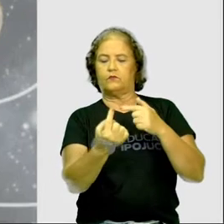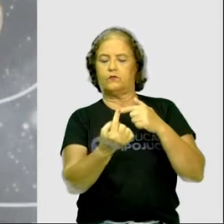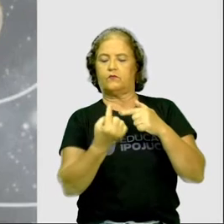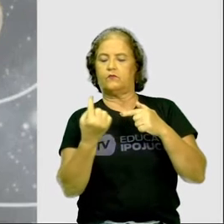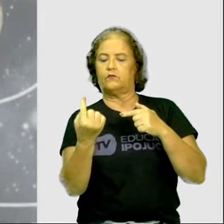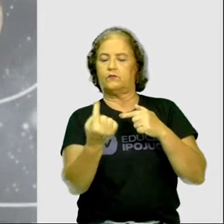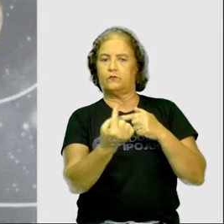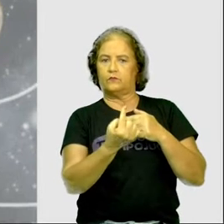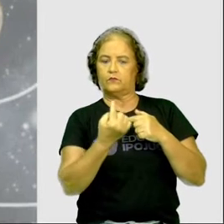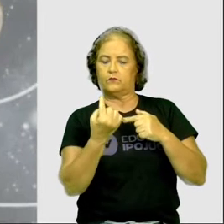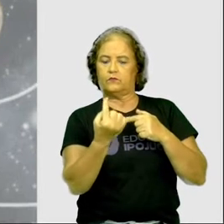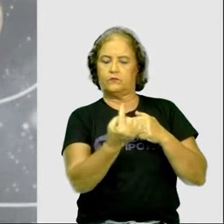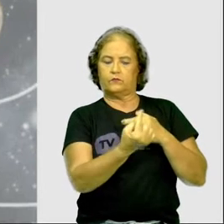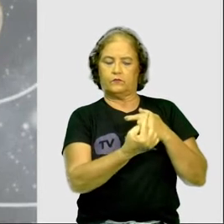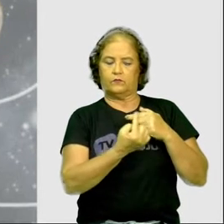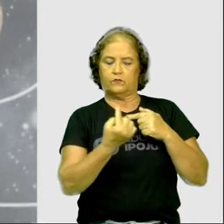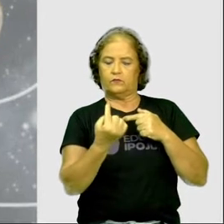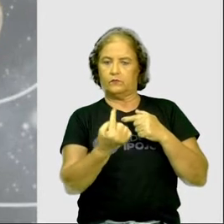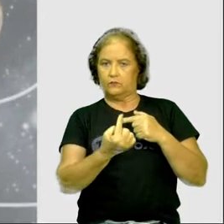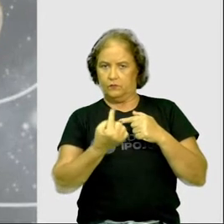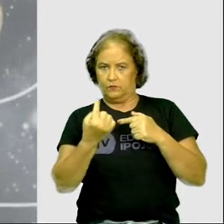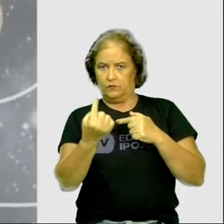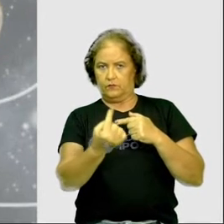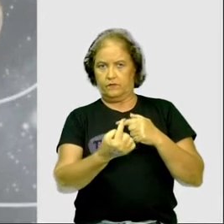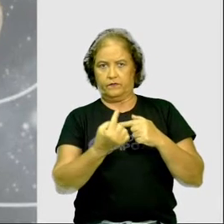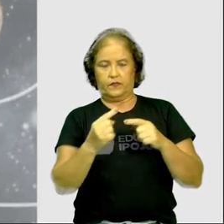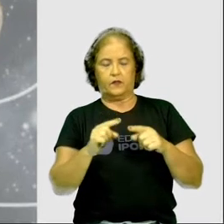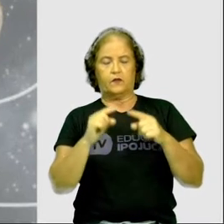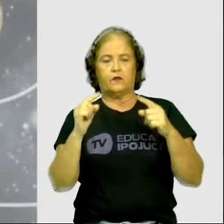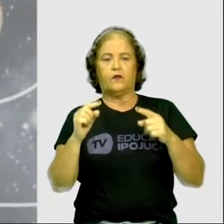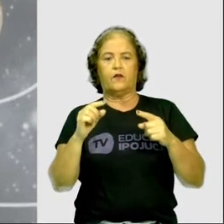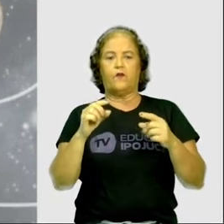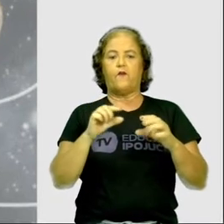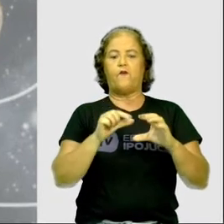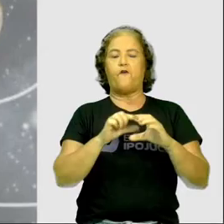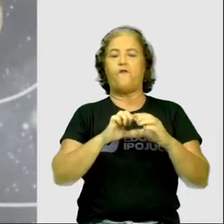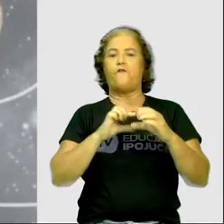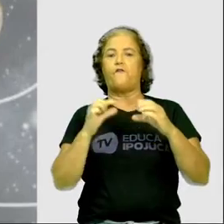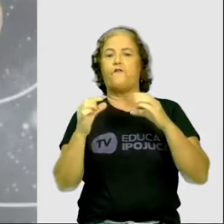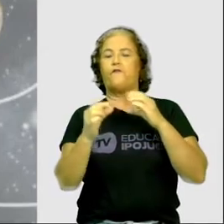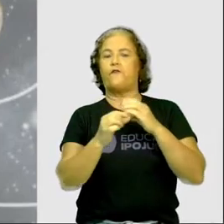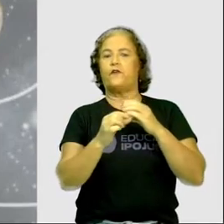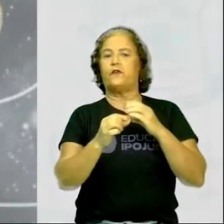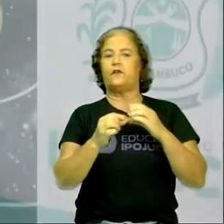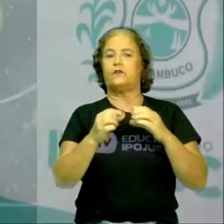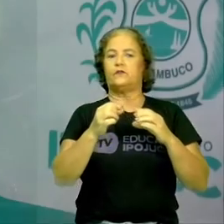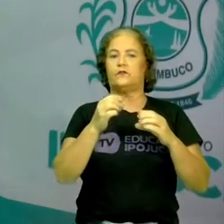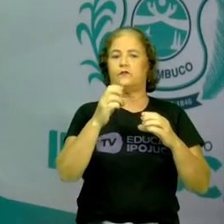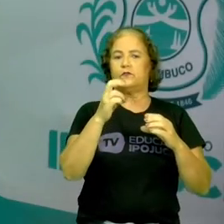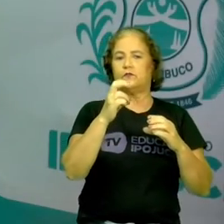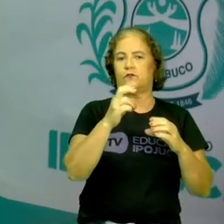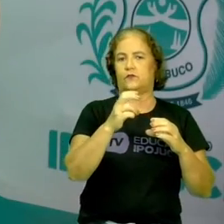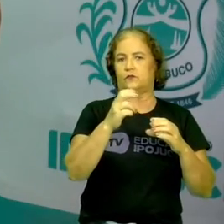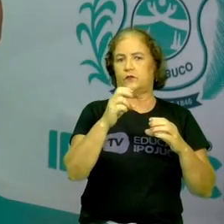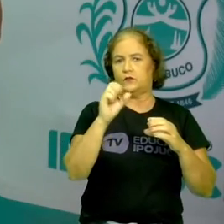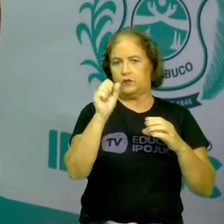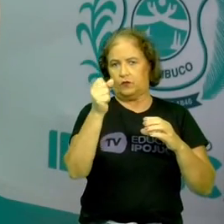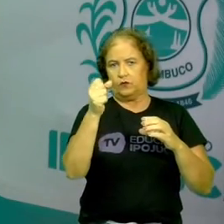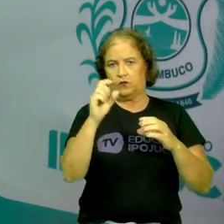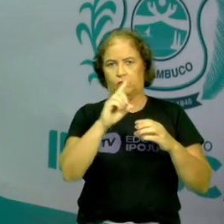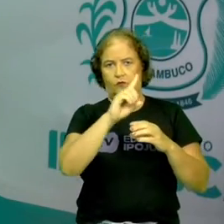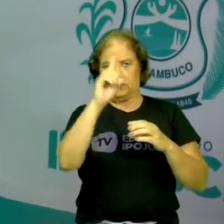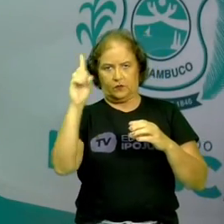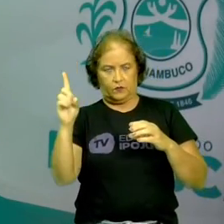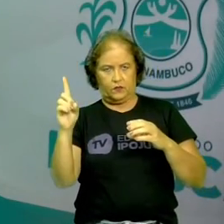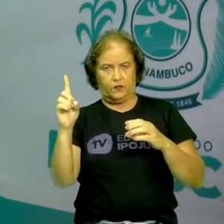Vênus, ele leva 243 dias e Mercúrio, 58 dias. Então, essas são